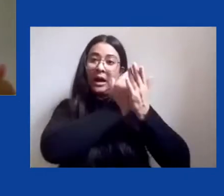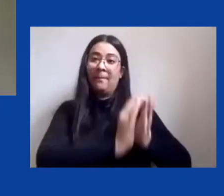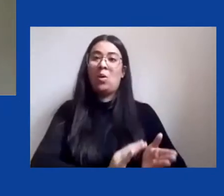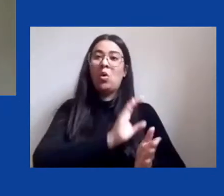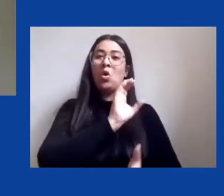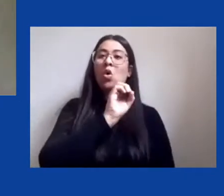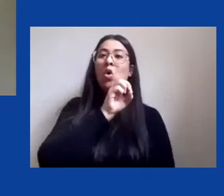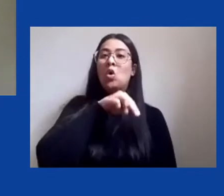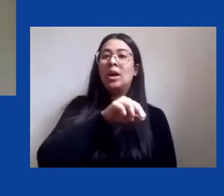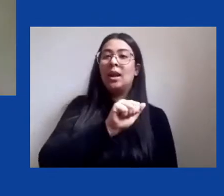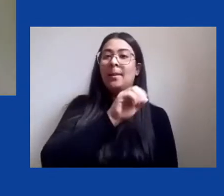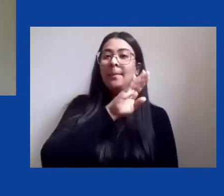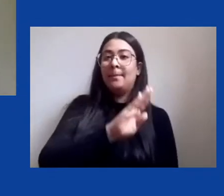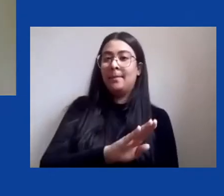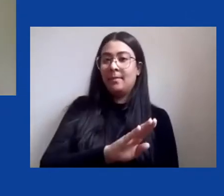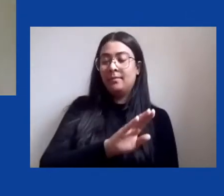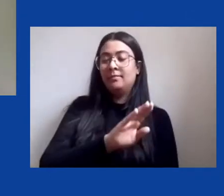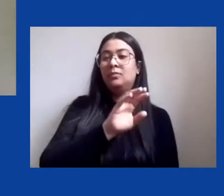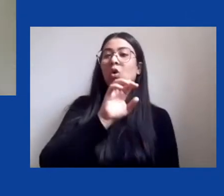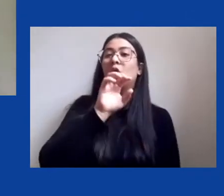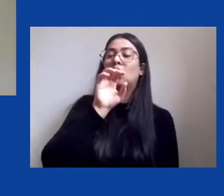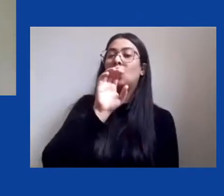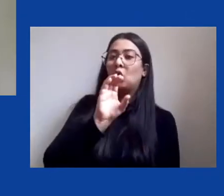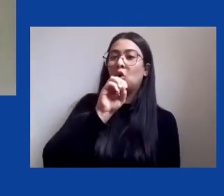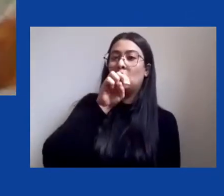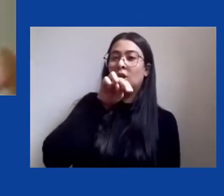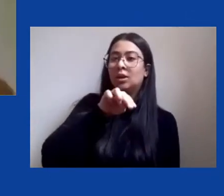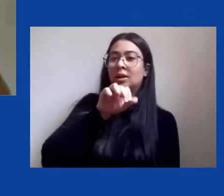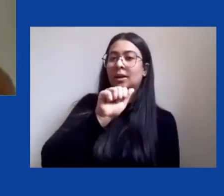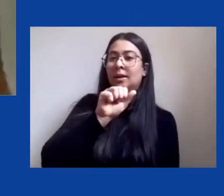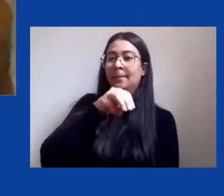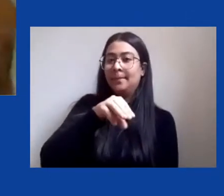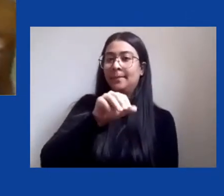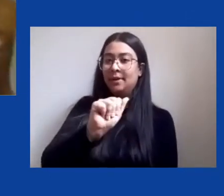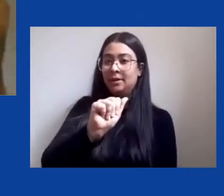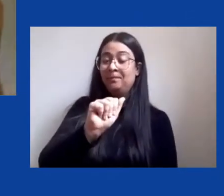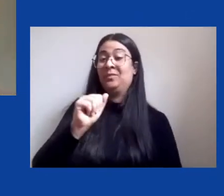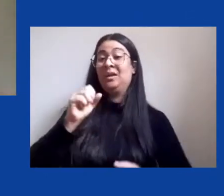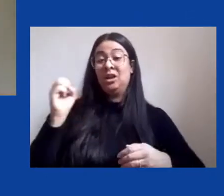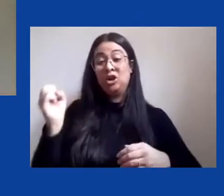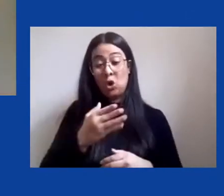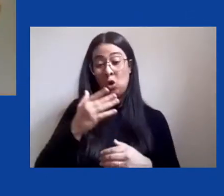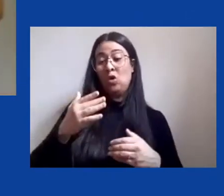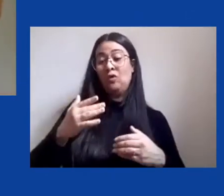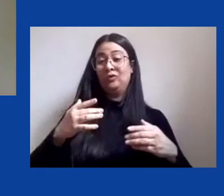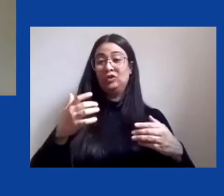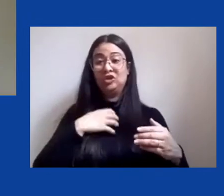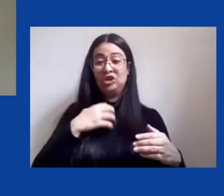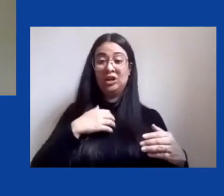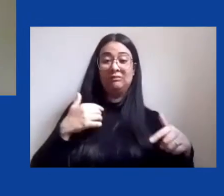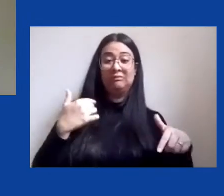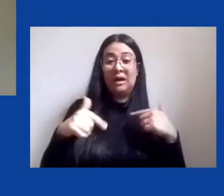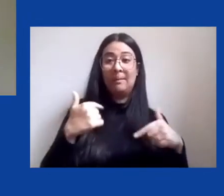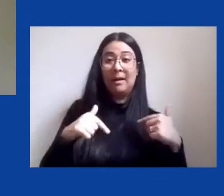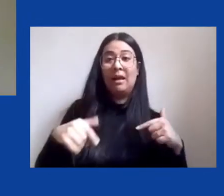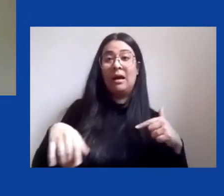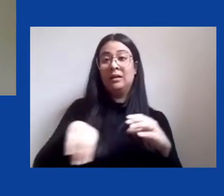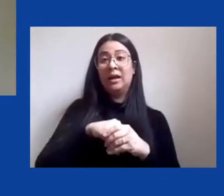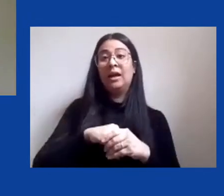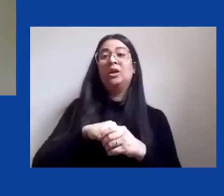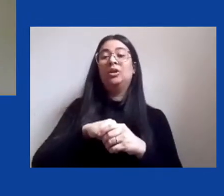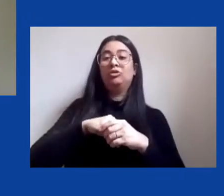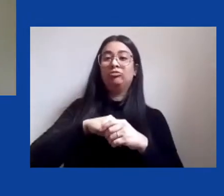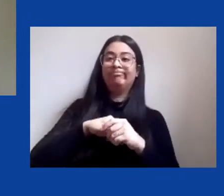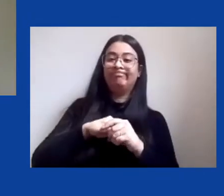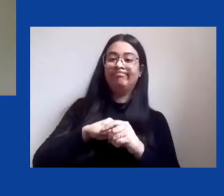Maia já tinha mencionado na primeira sessão sobre a nova dinâmica não presencial das duas casas legislativas. Então, o